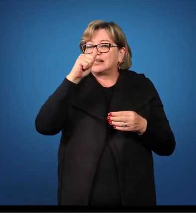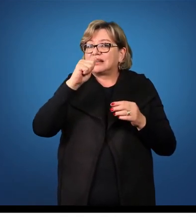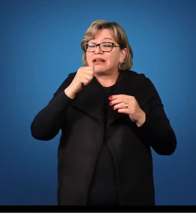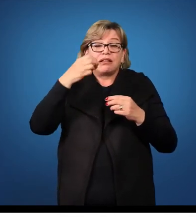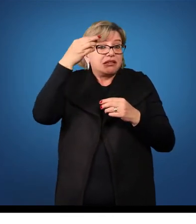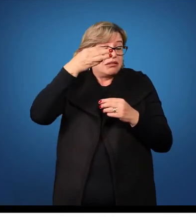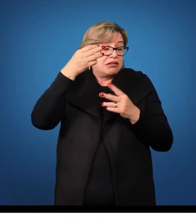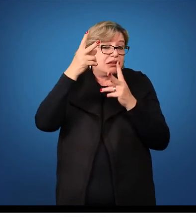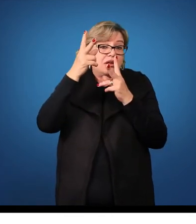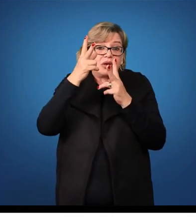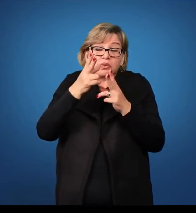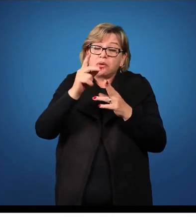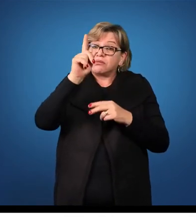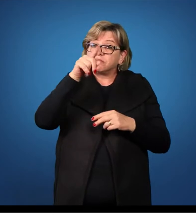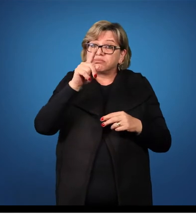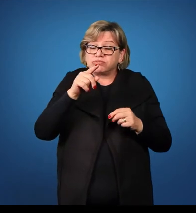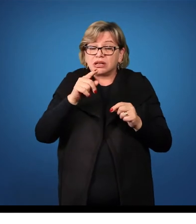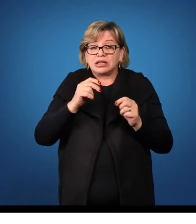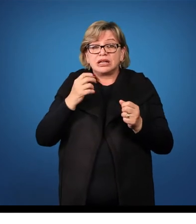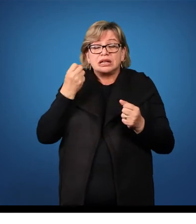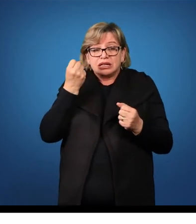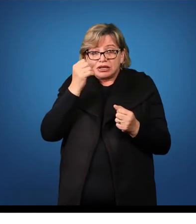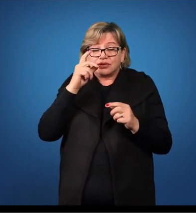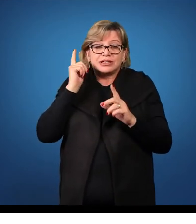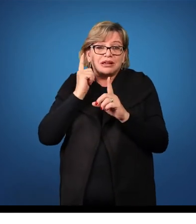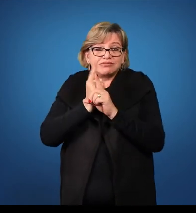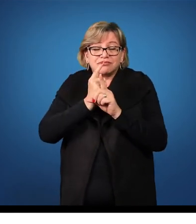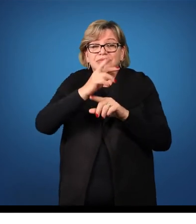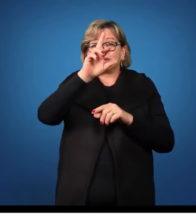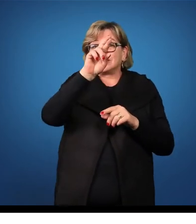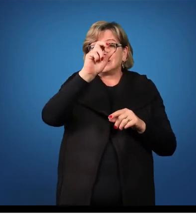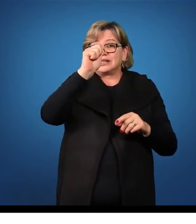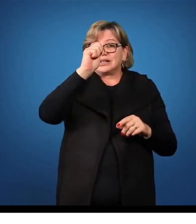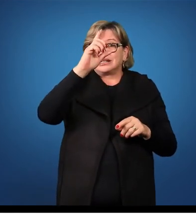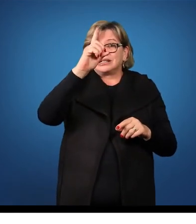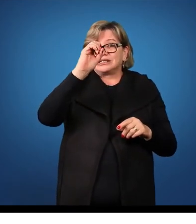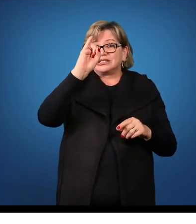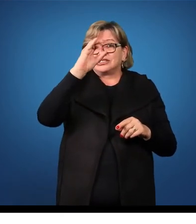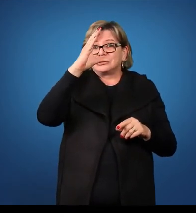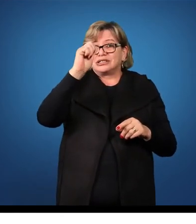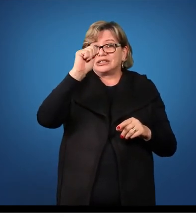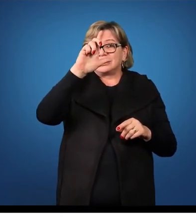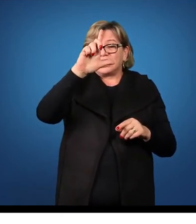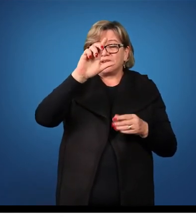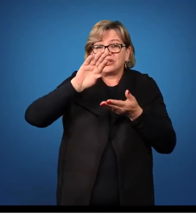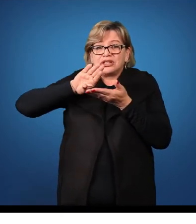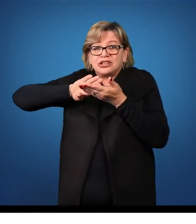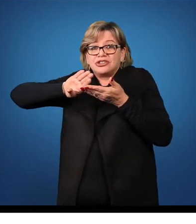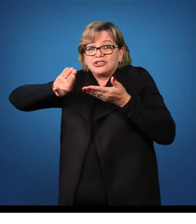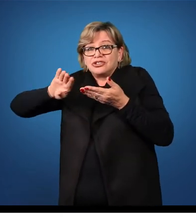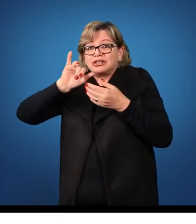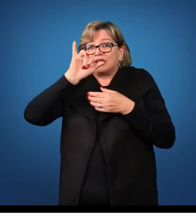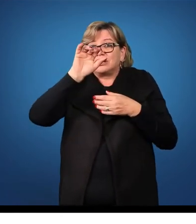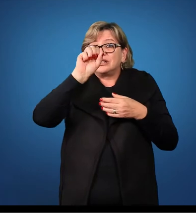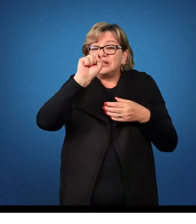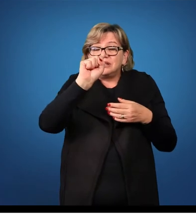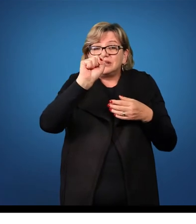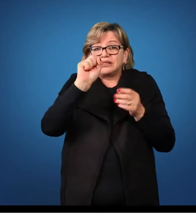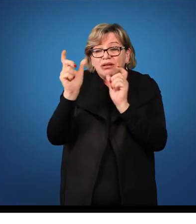é diferente. Para encontrar o radical da palavra, basta tirar a desinência IS no genitivo.